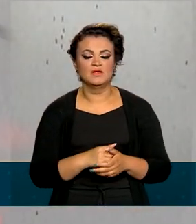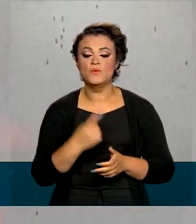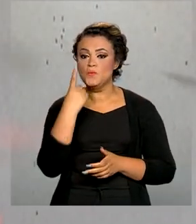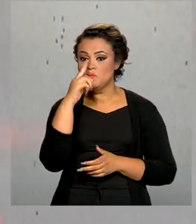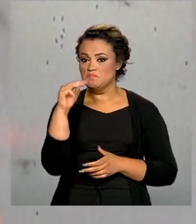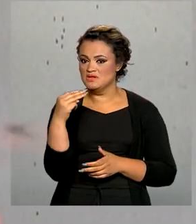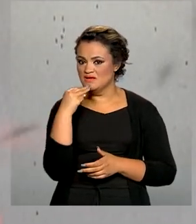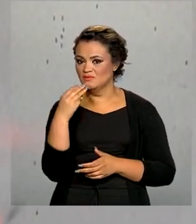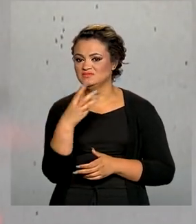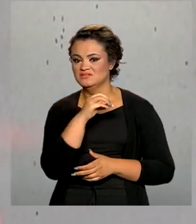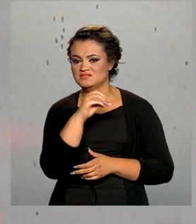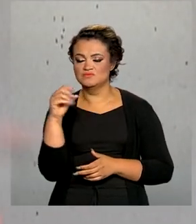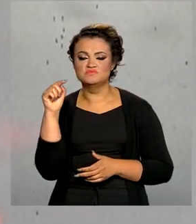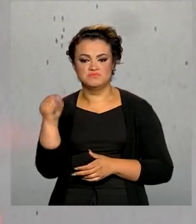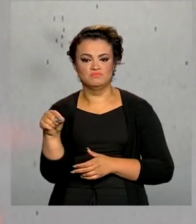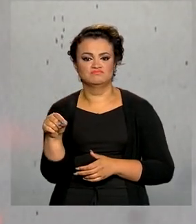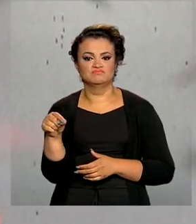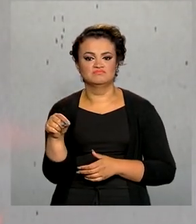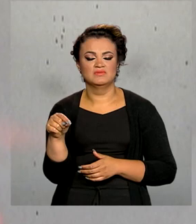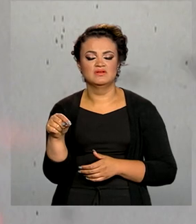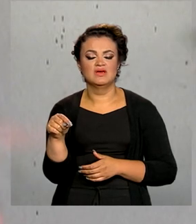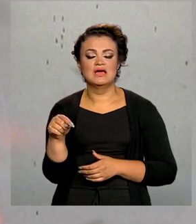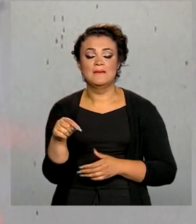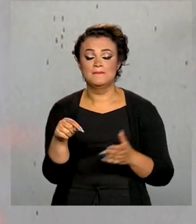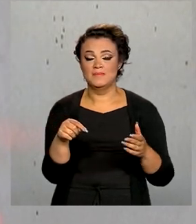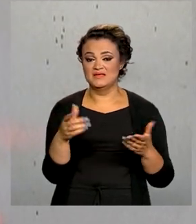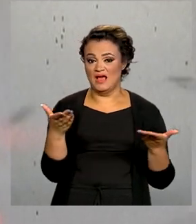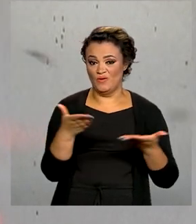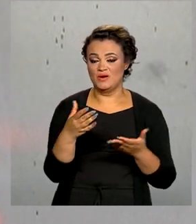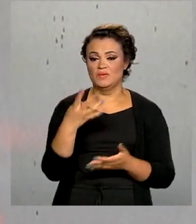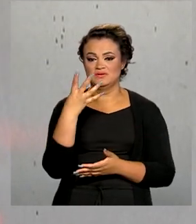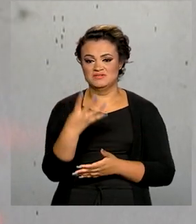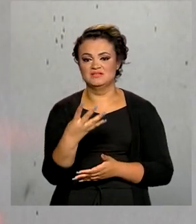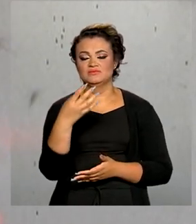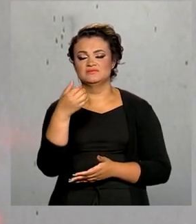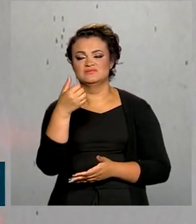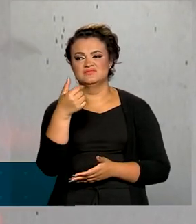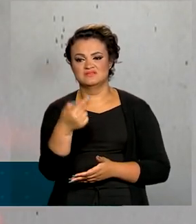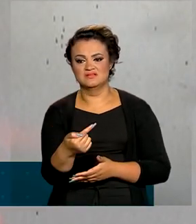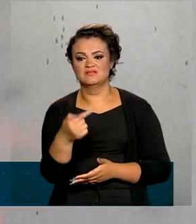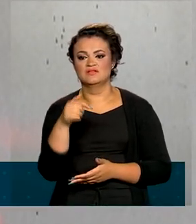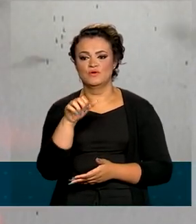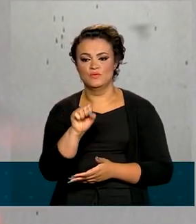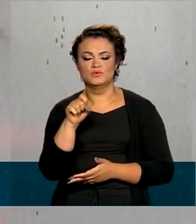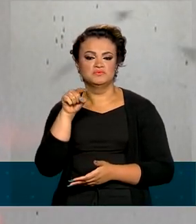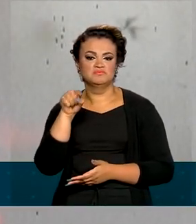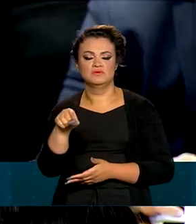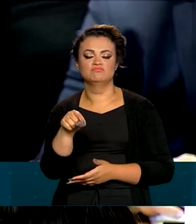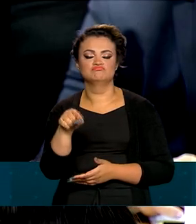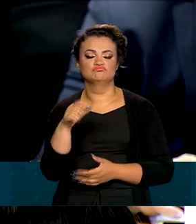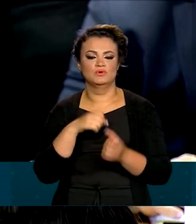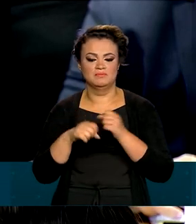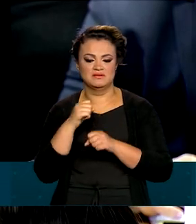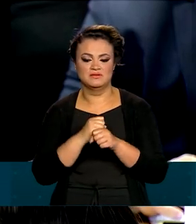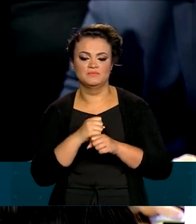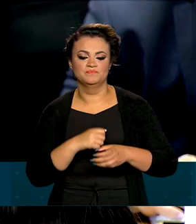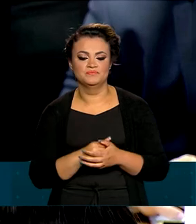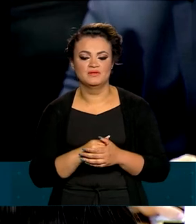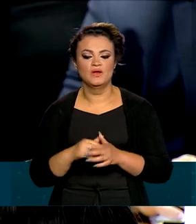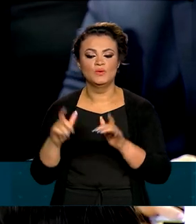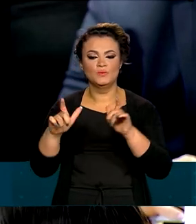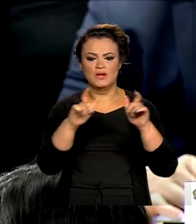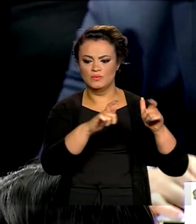1 milhão e 300 mil contra 478 mil em 2021. Todas as regiões